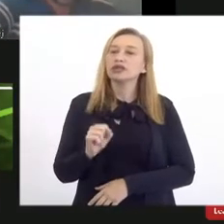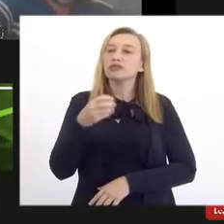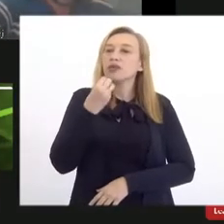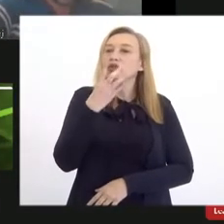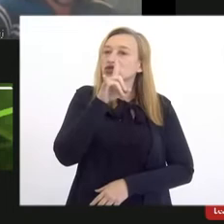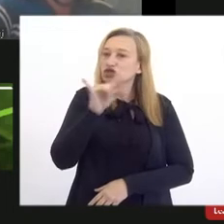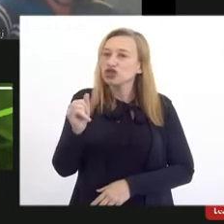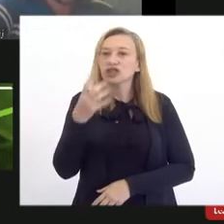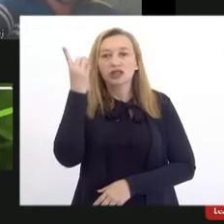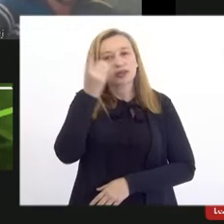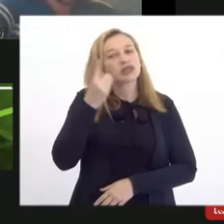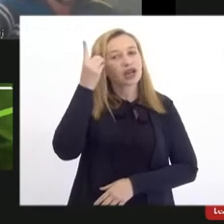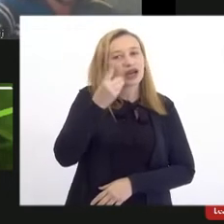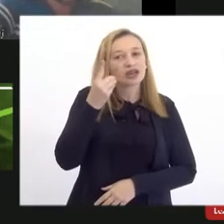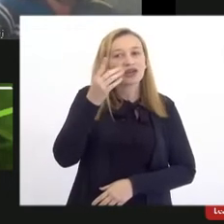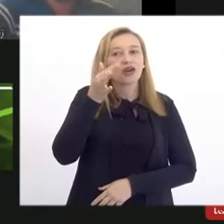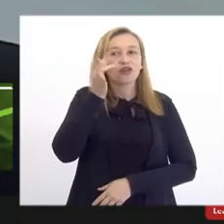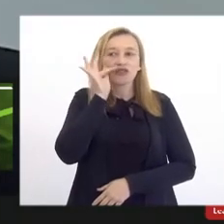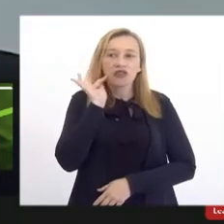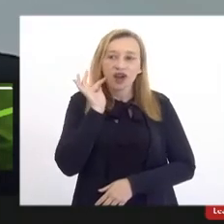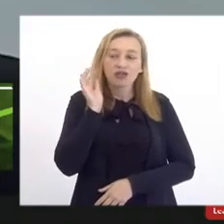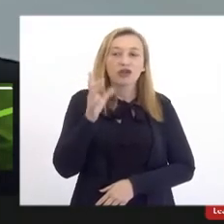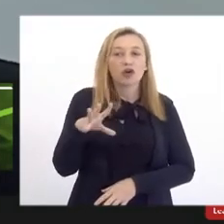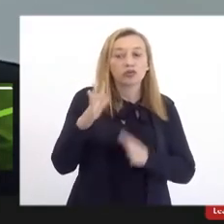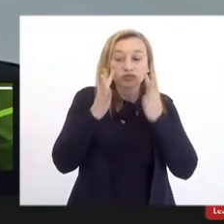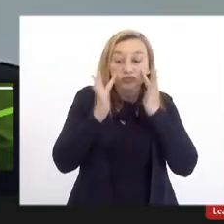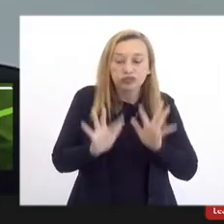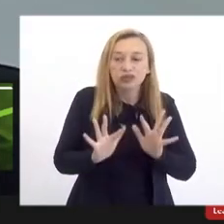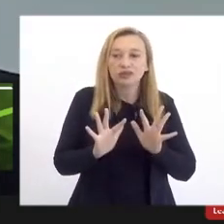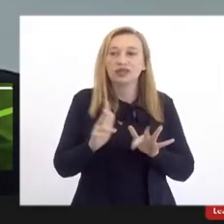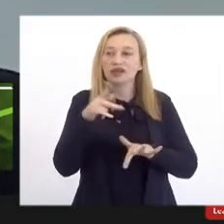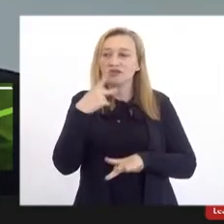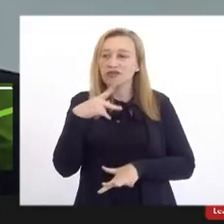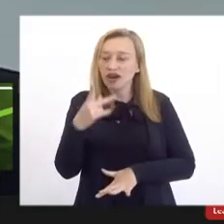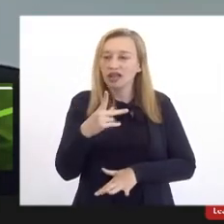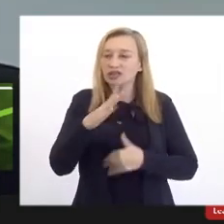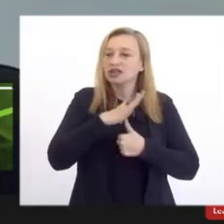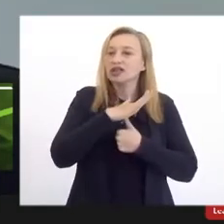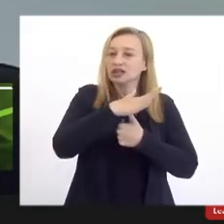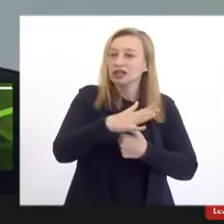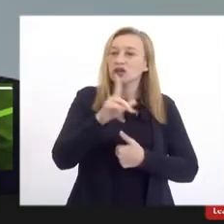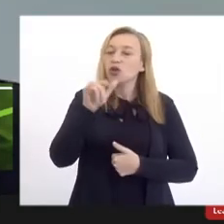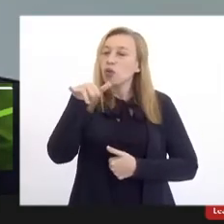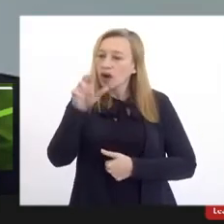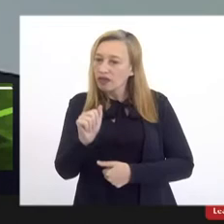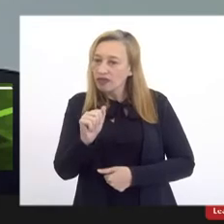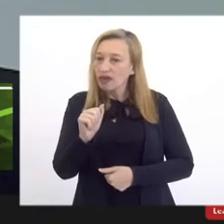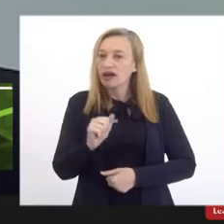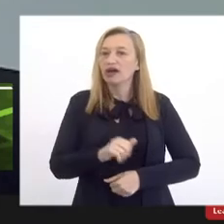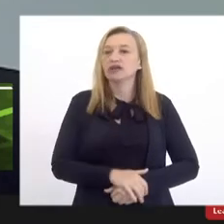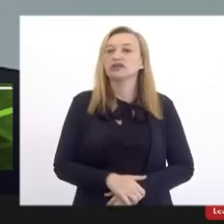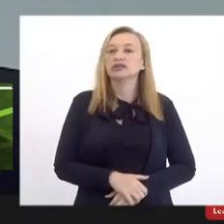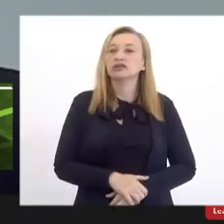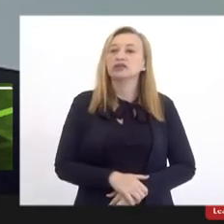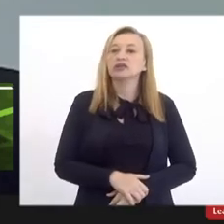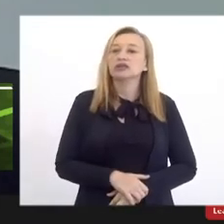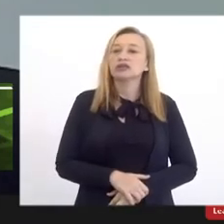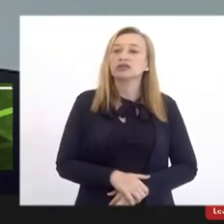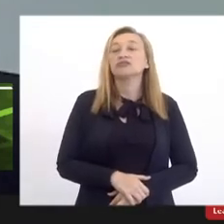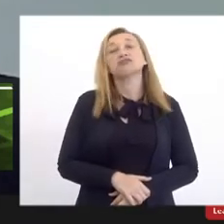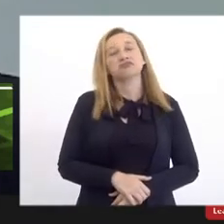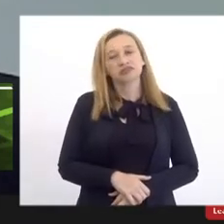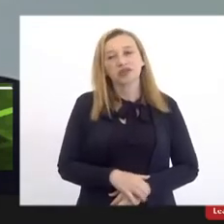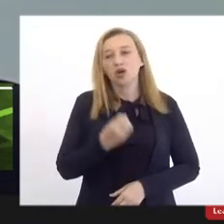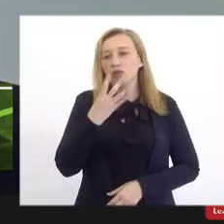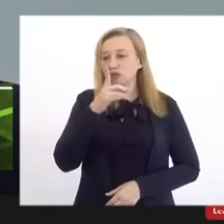dia, deputado Flávio Serafini. Eu escutei atentamente as palavras da nossa reitora Luana Moraes. É um bom dia especial a